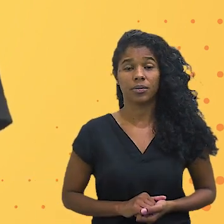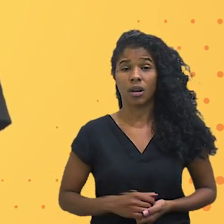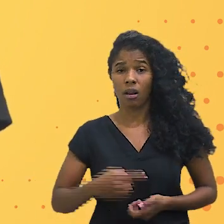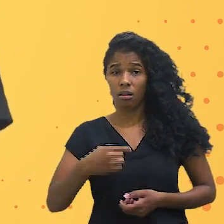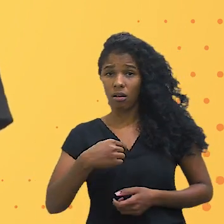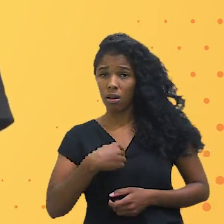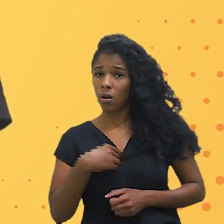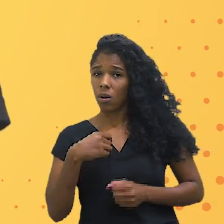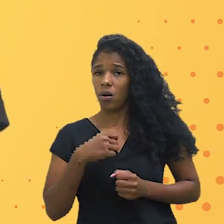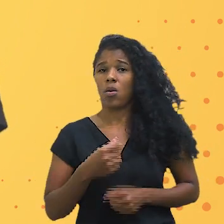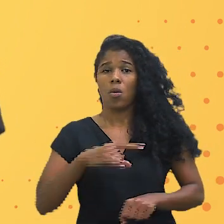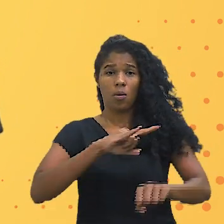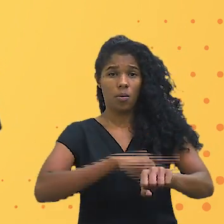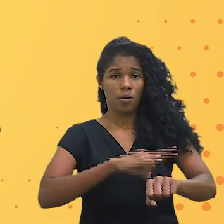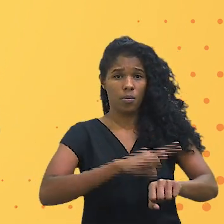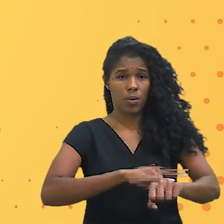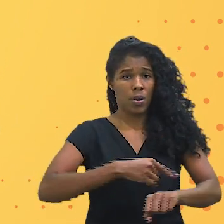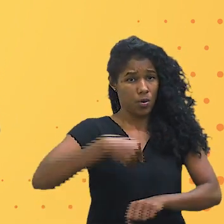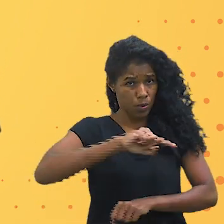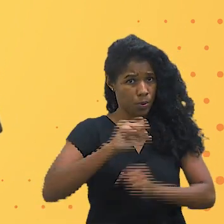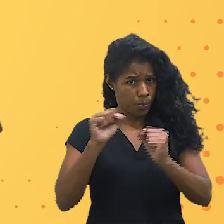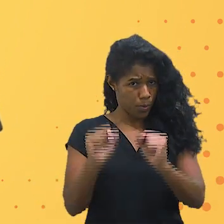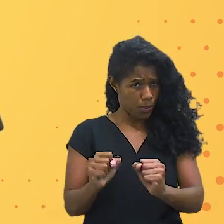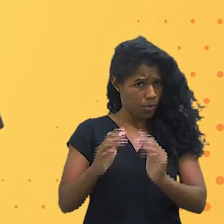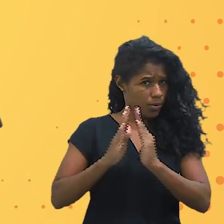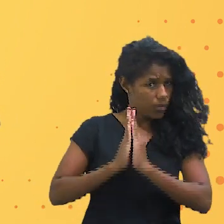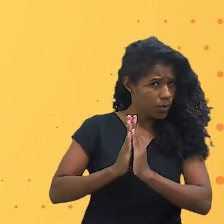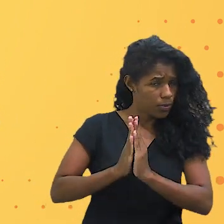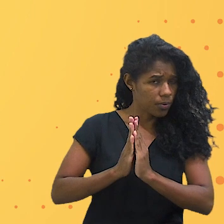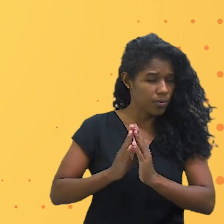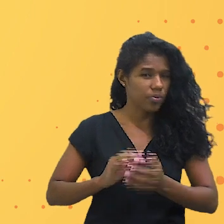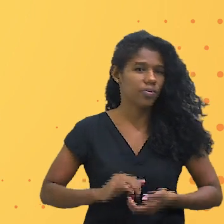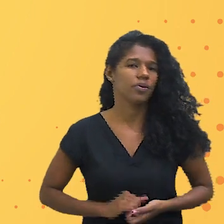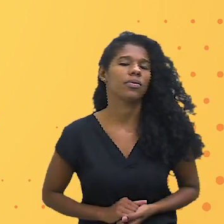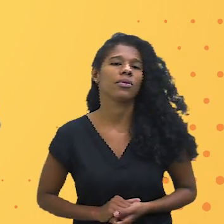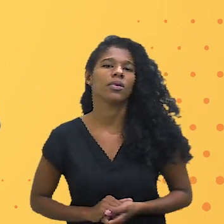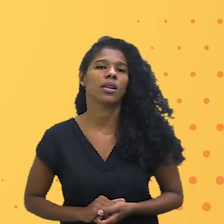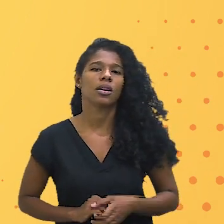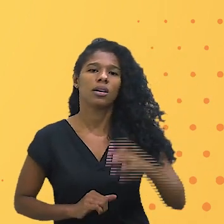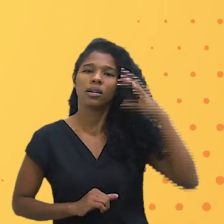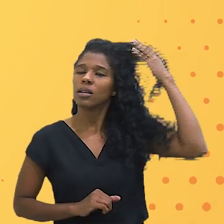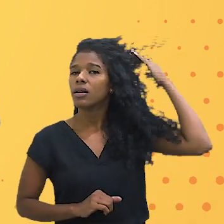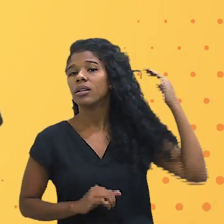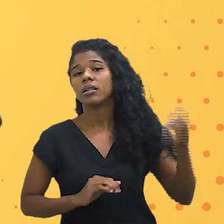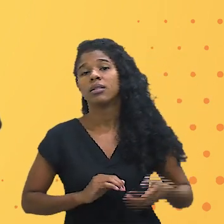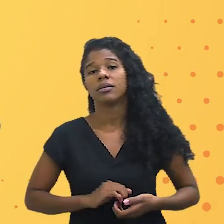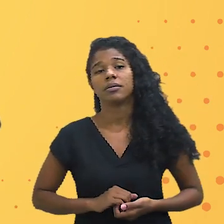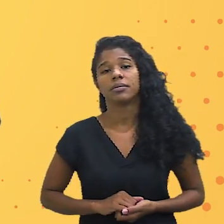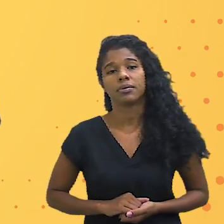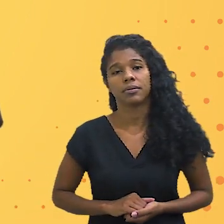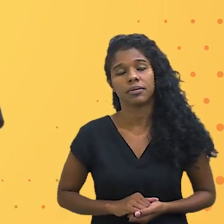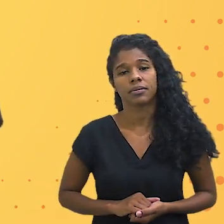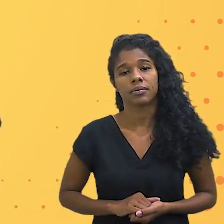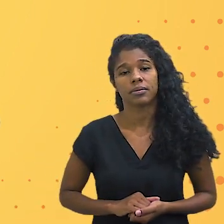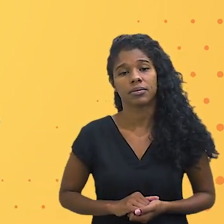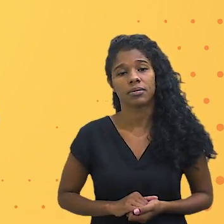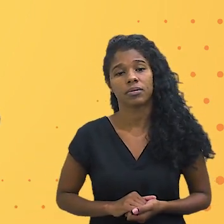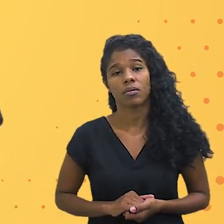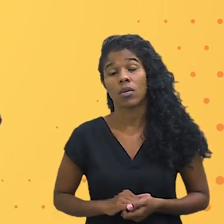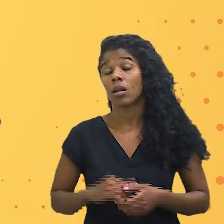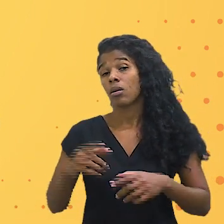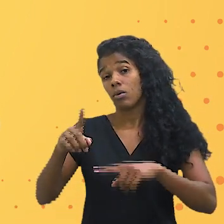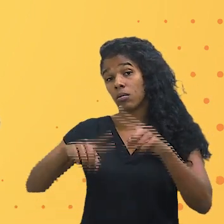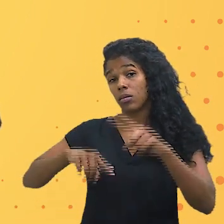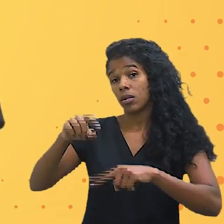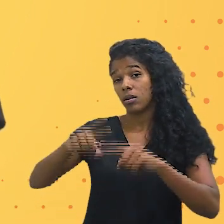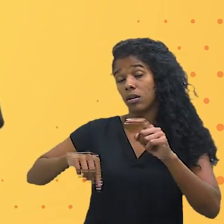Eu posso ir ao banheiro, por favor? Let's organize our things now. Pode guardar